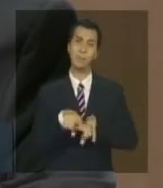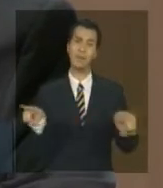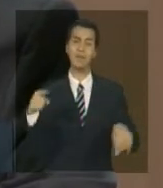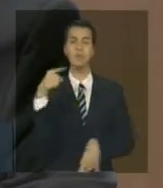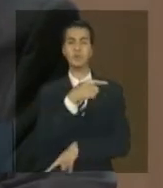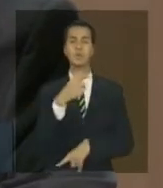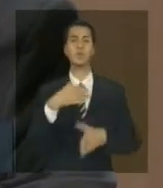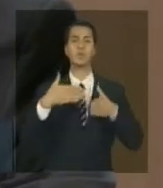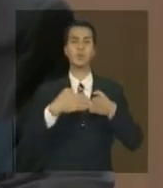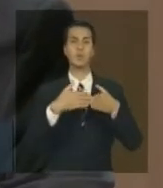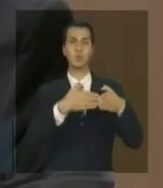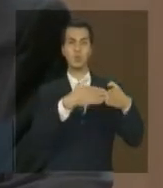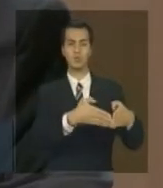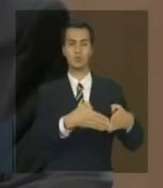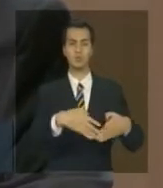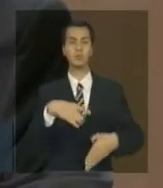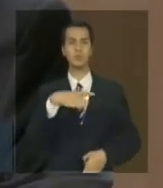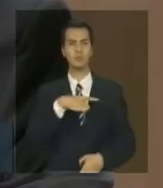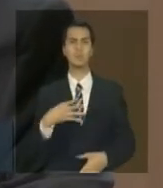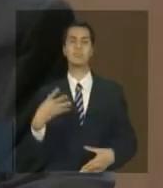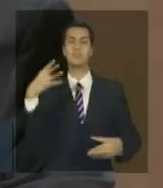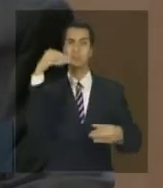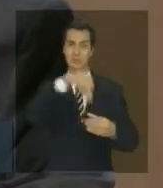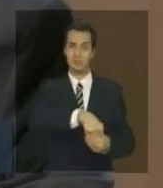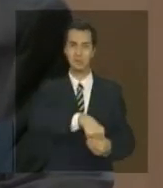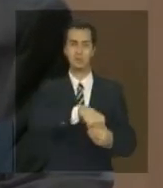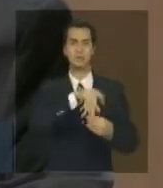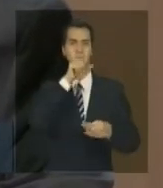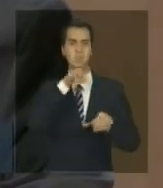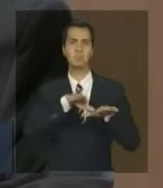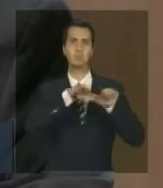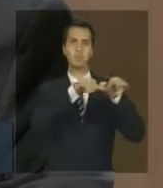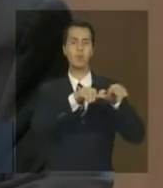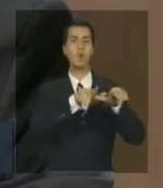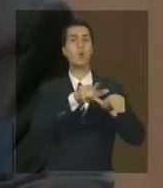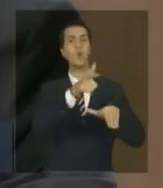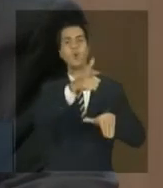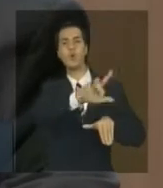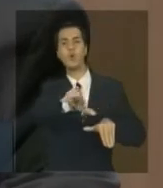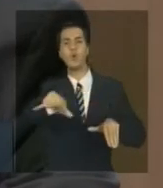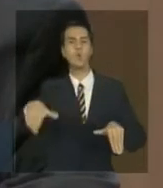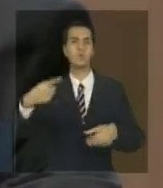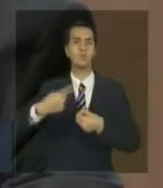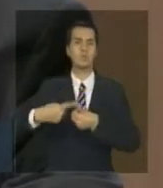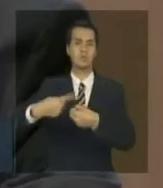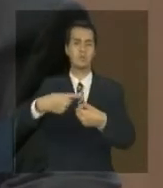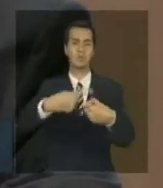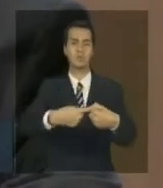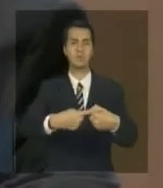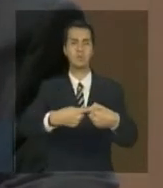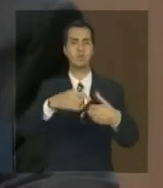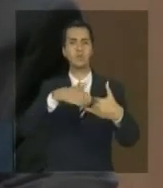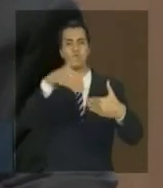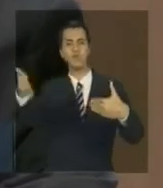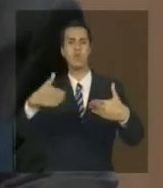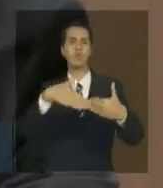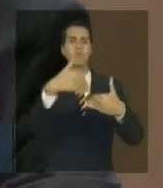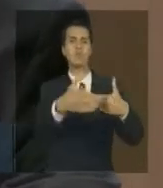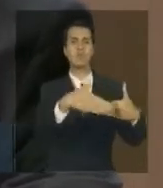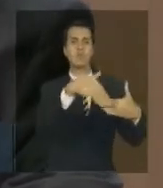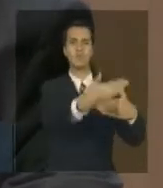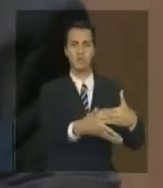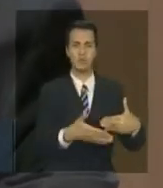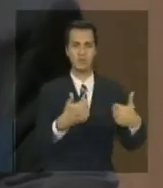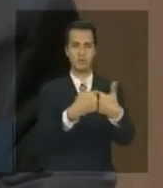totalmente um município interior da planície enquanto que a maioria dos outros municípios são municípios mais do entorno do Pantanal